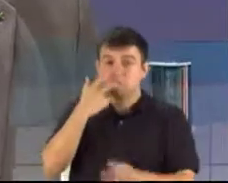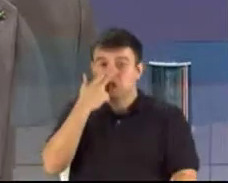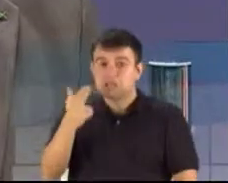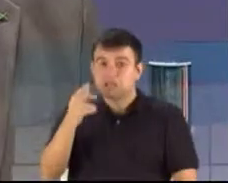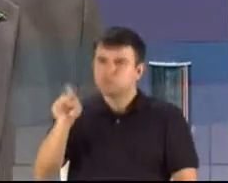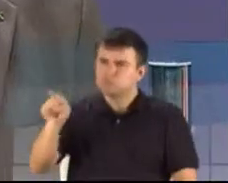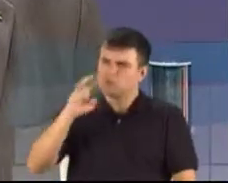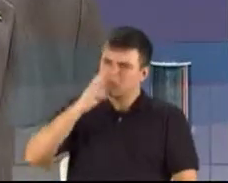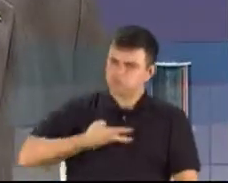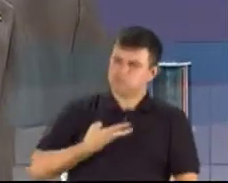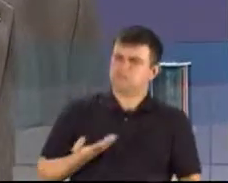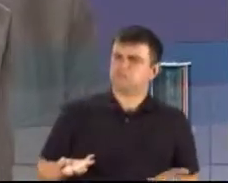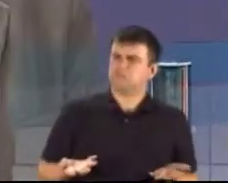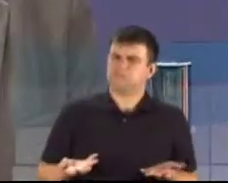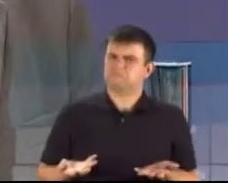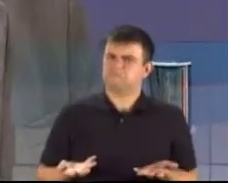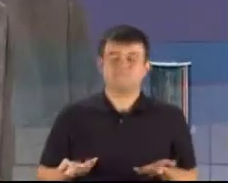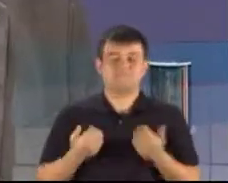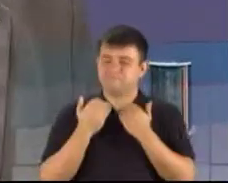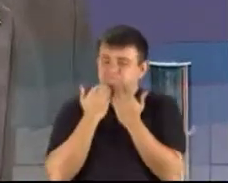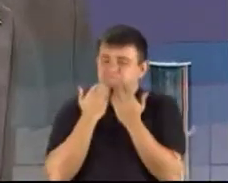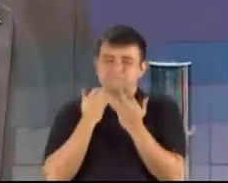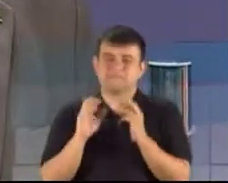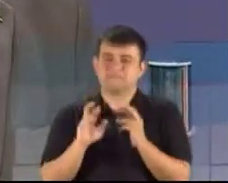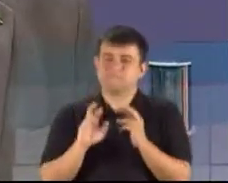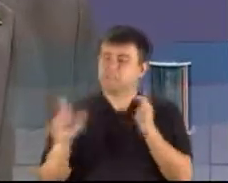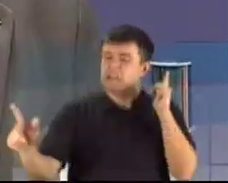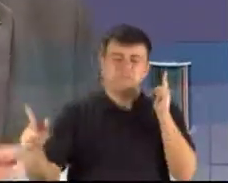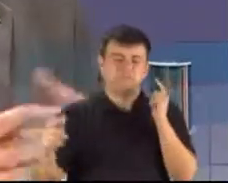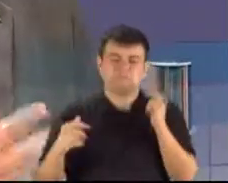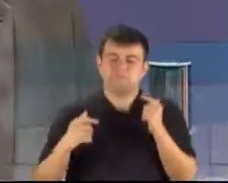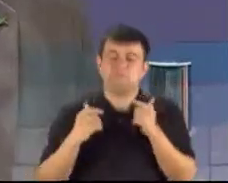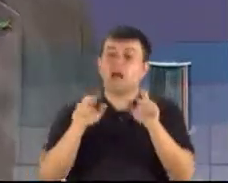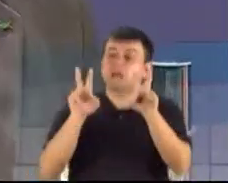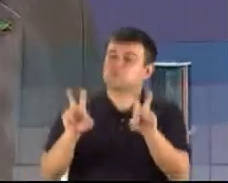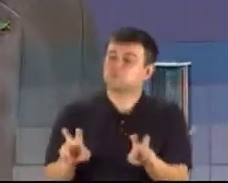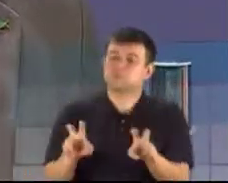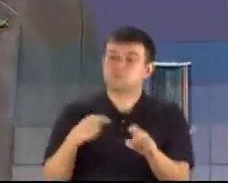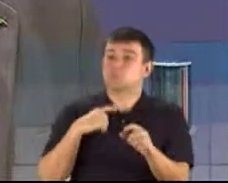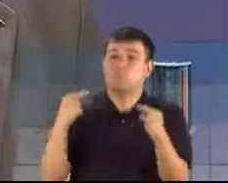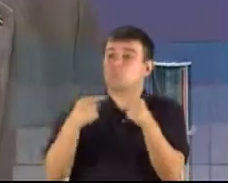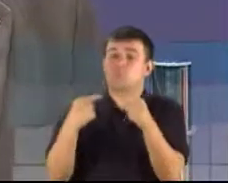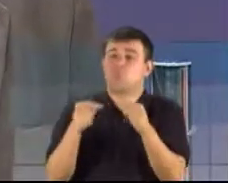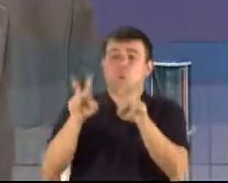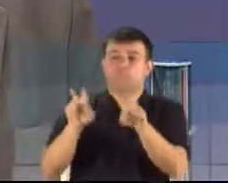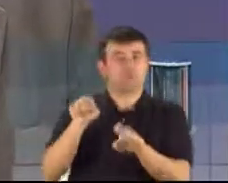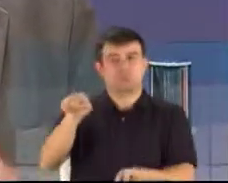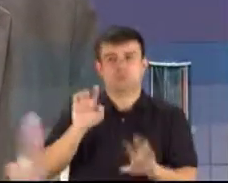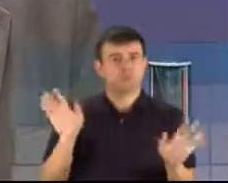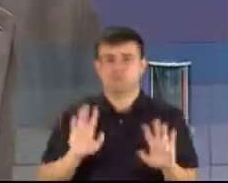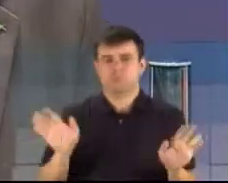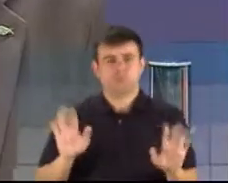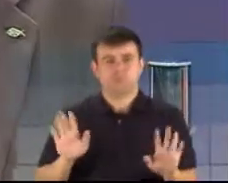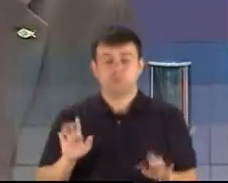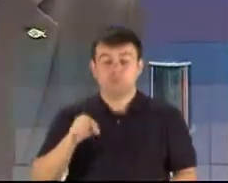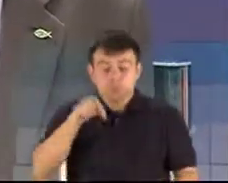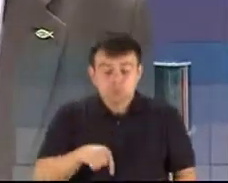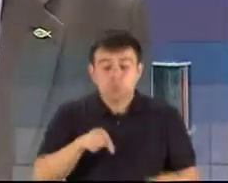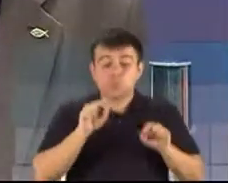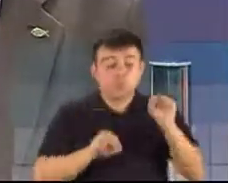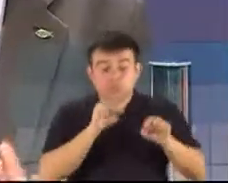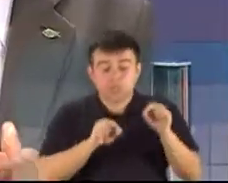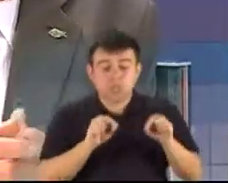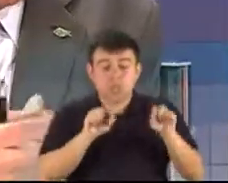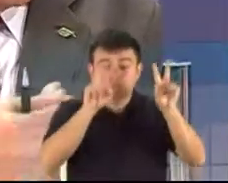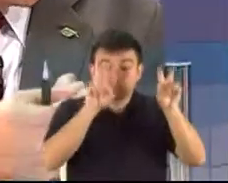acusação. Eu não tenho nada a ver com esse assunto, eu não concordo com esse assunto e eu estou aqui para discutir as questões do Rio